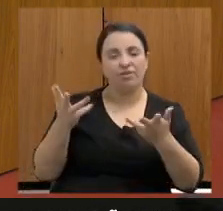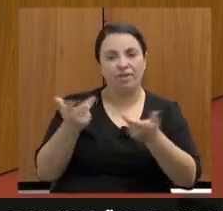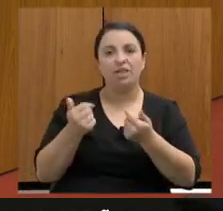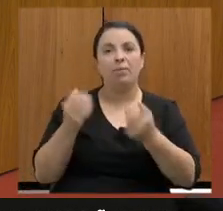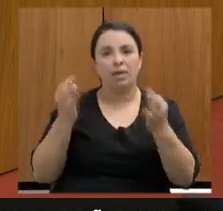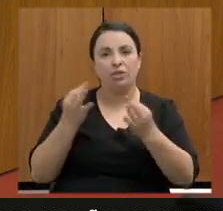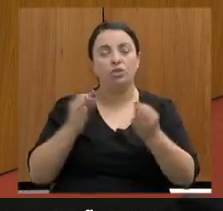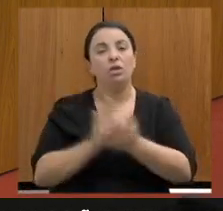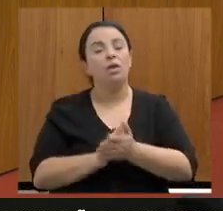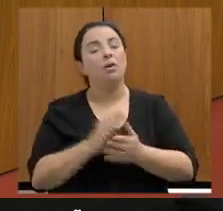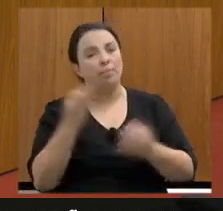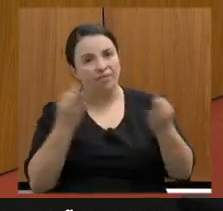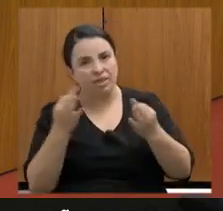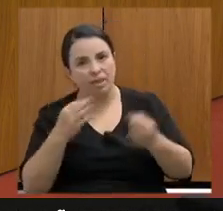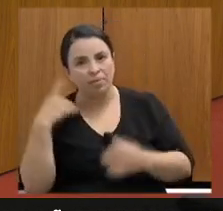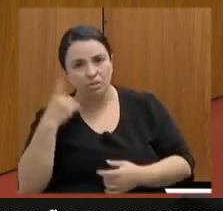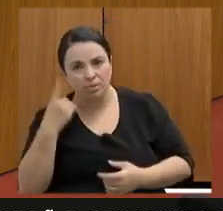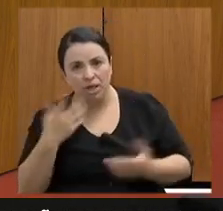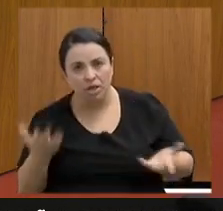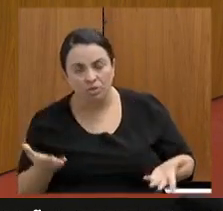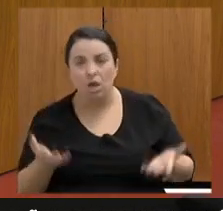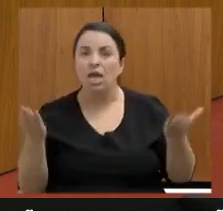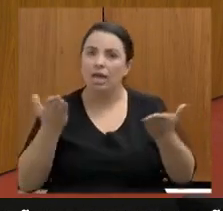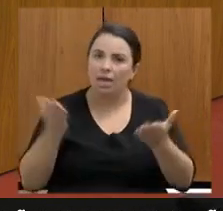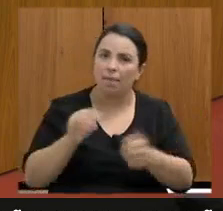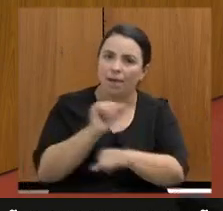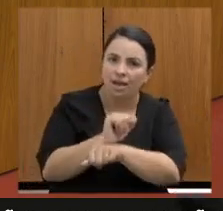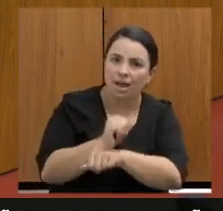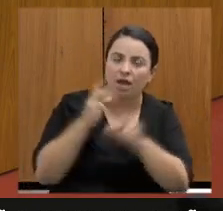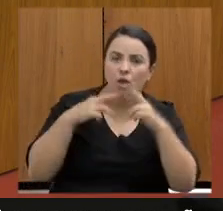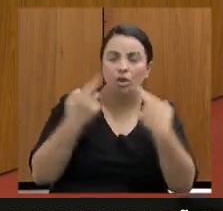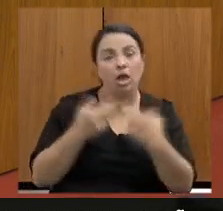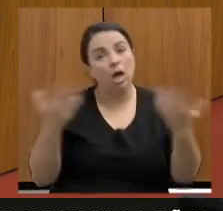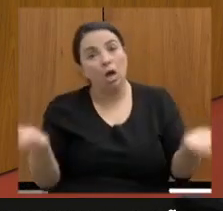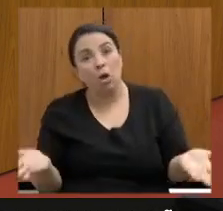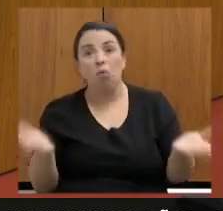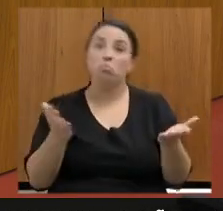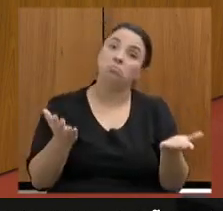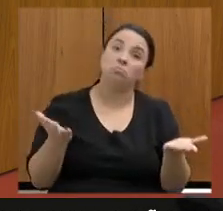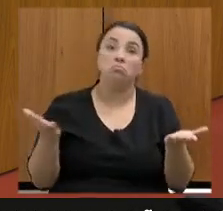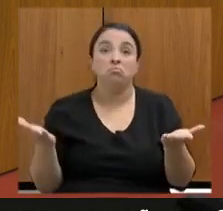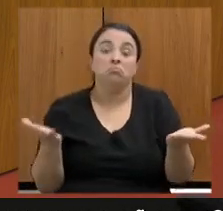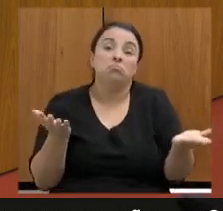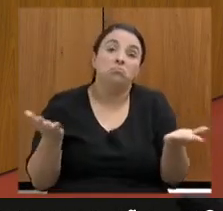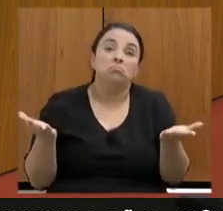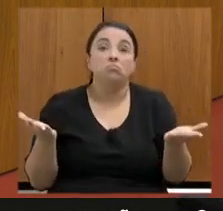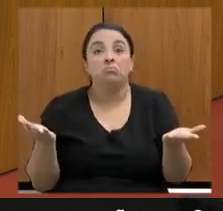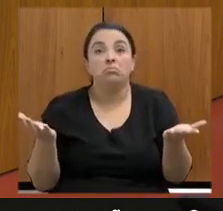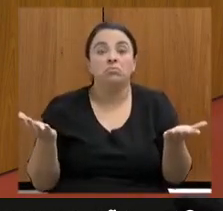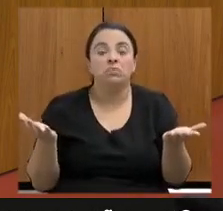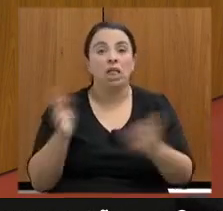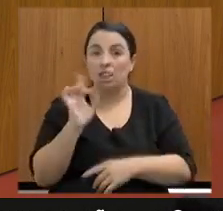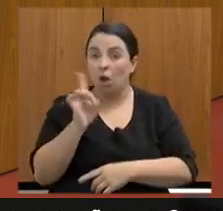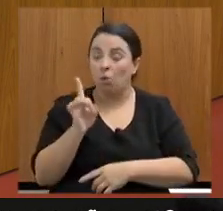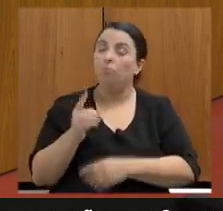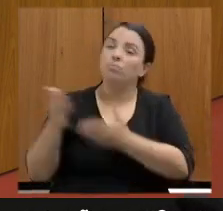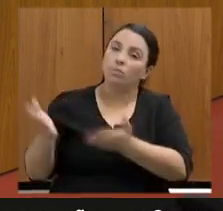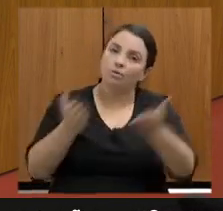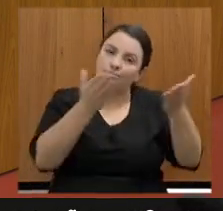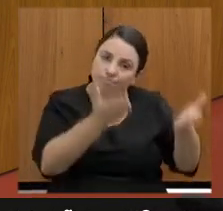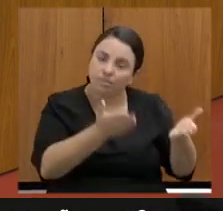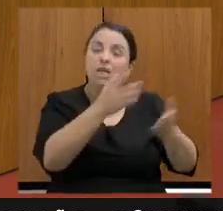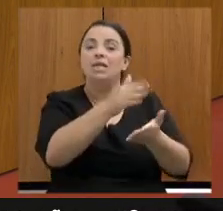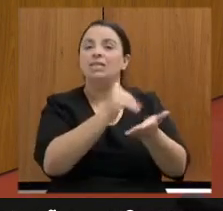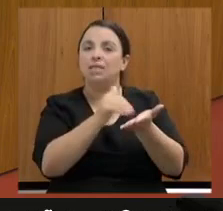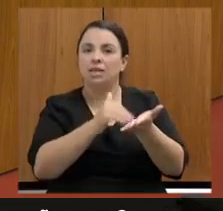Perfeitamente, deputado? Vocês querem suspender mais um tempo? Não, acho que não. Não? Então, devolvo a palavra para